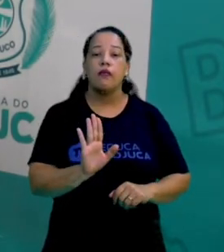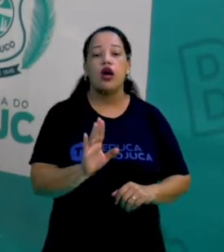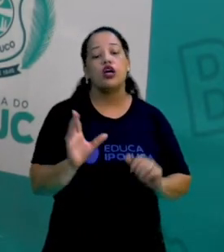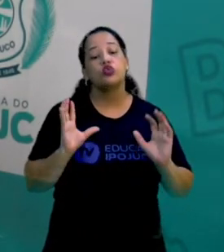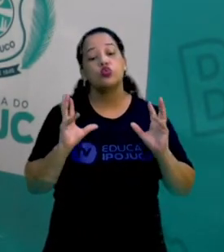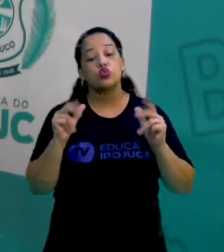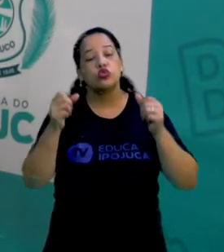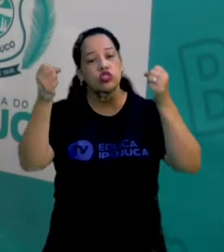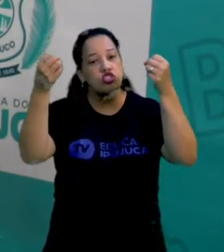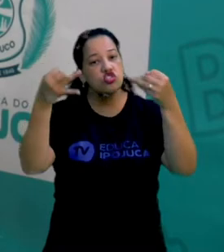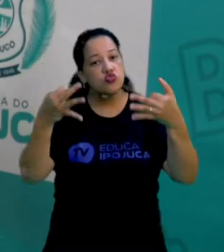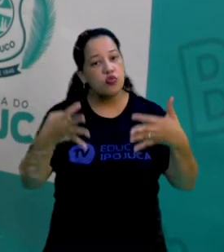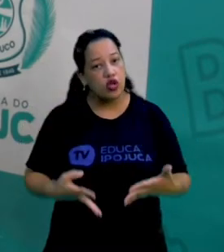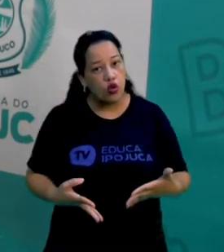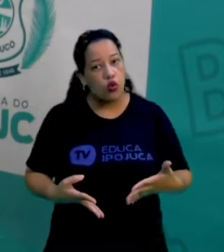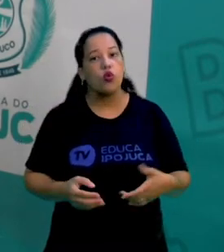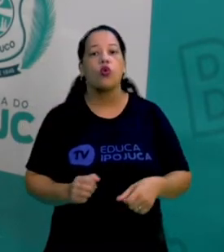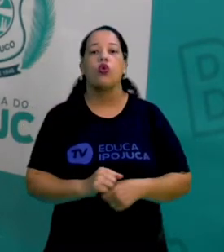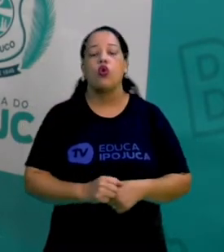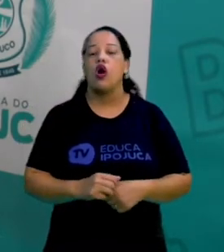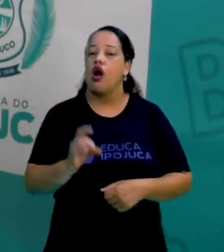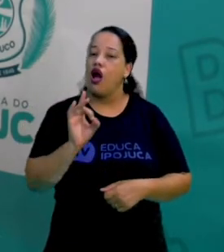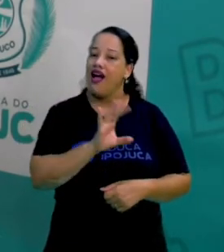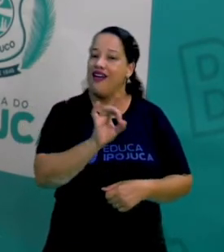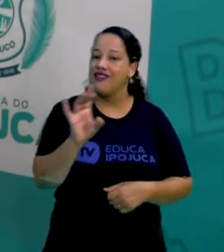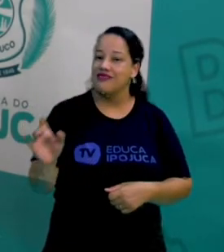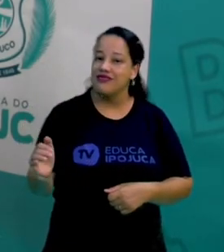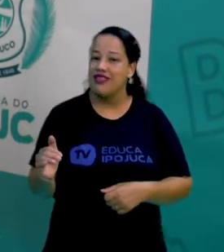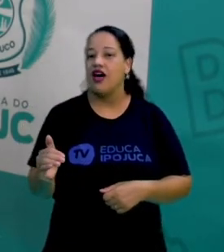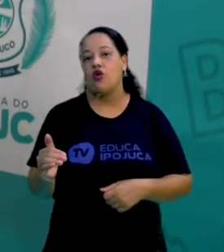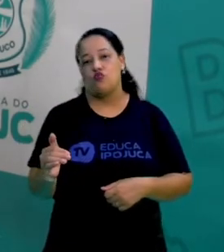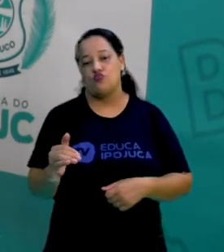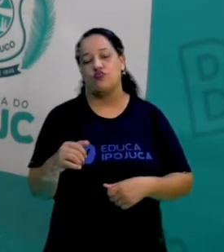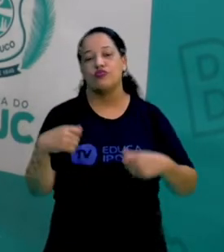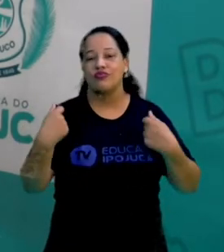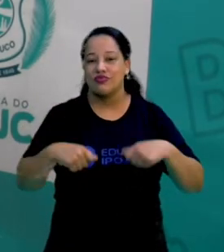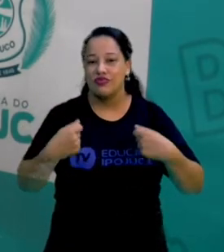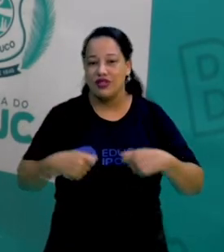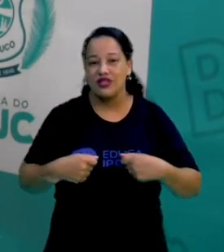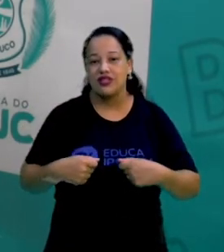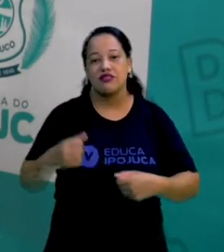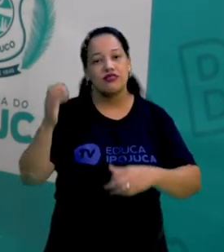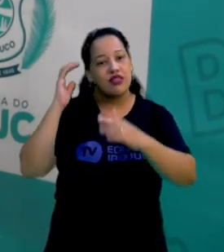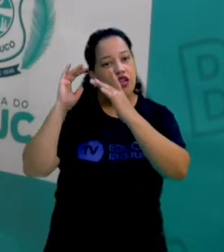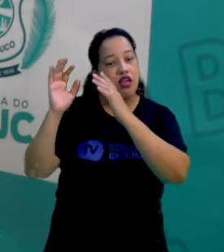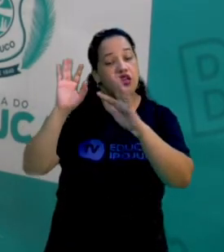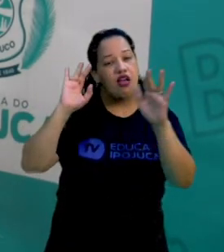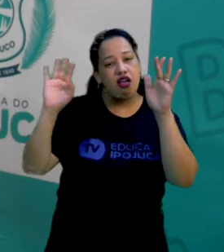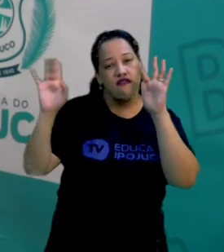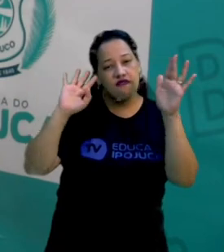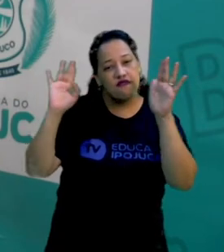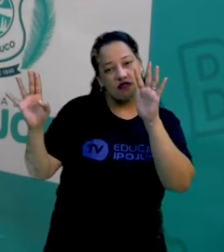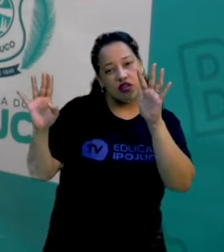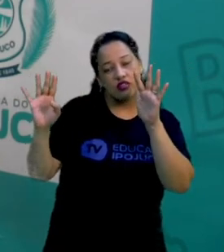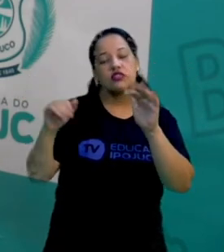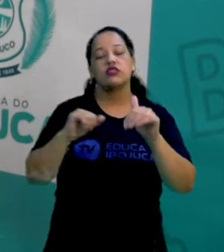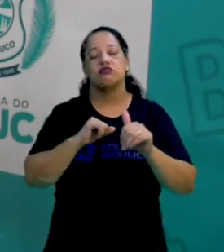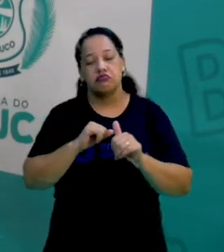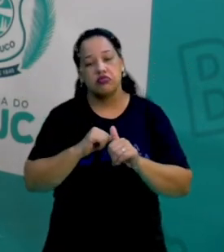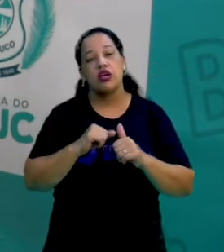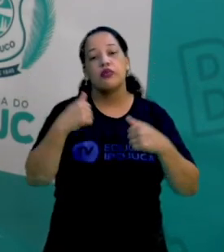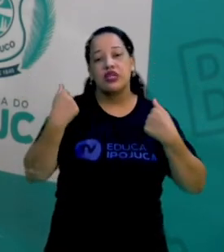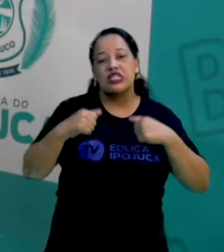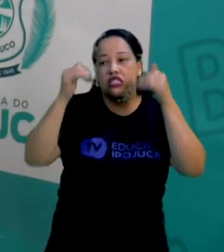conversou aqui tem que partir de dentro de nós. Nós temos que ter respeito por essas pessoas,